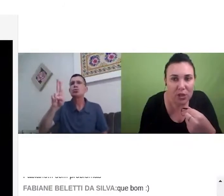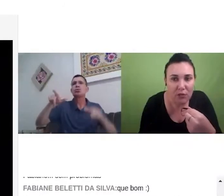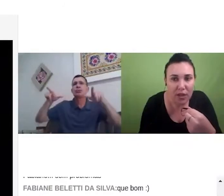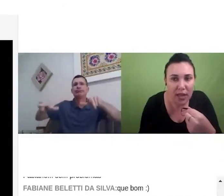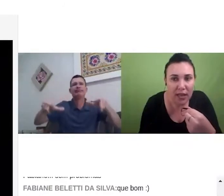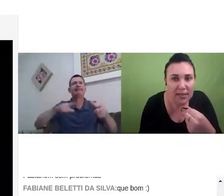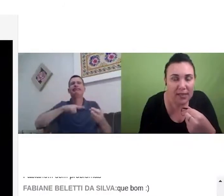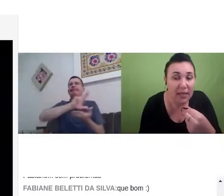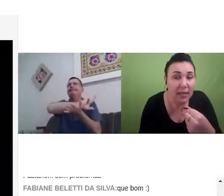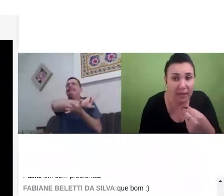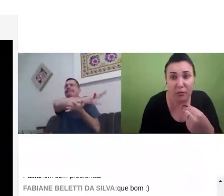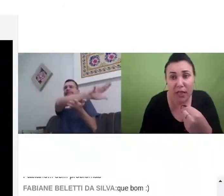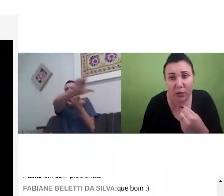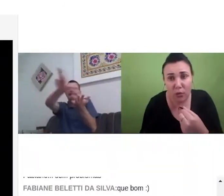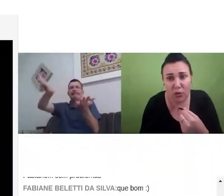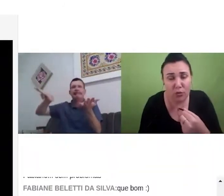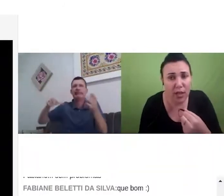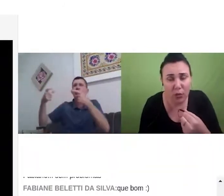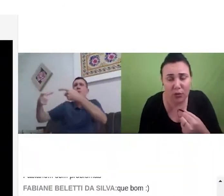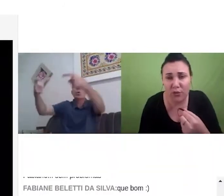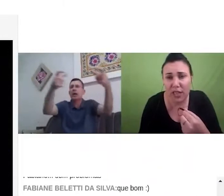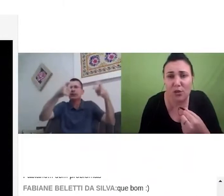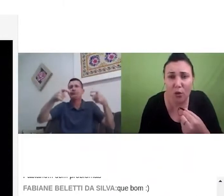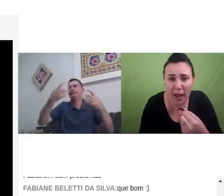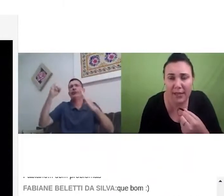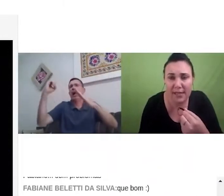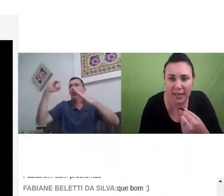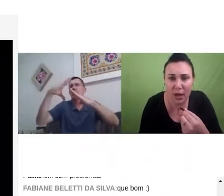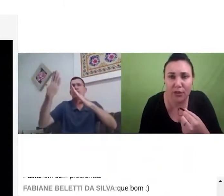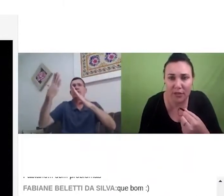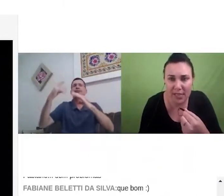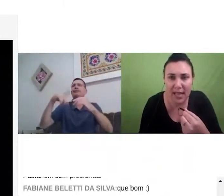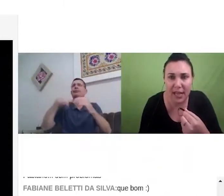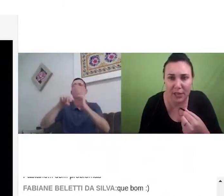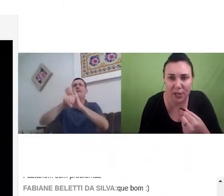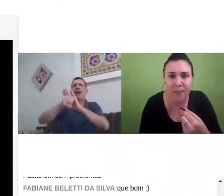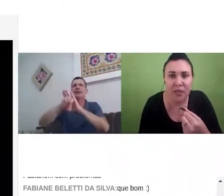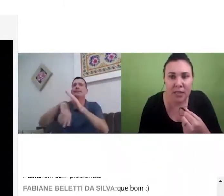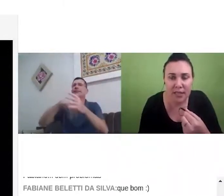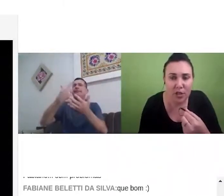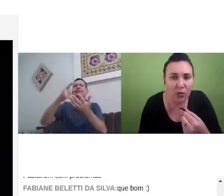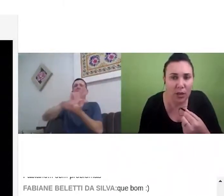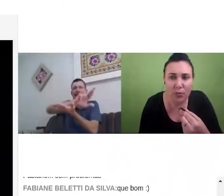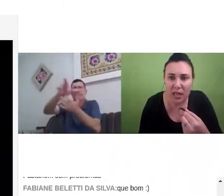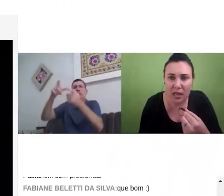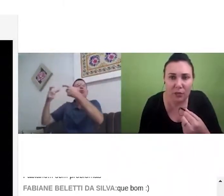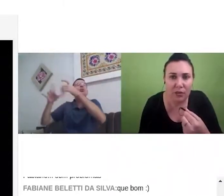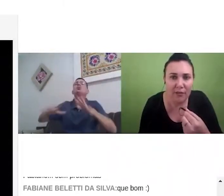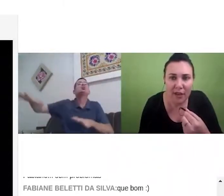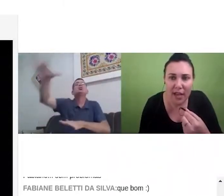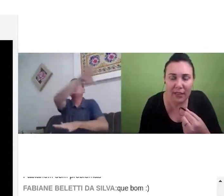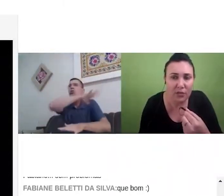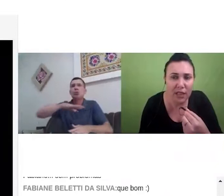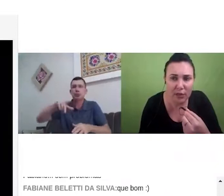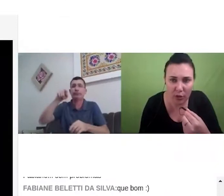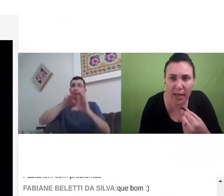exemplo, se tivesse o QR Code no R1, em diferentes locais, né, da universidade, seja no Campus Anglo,